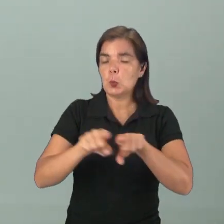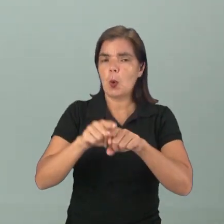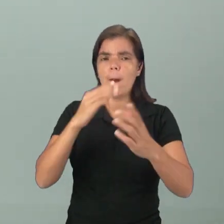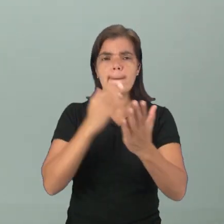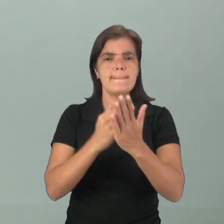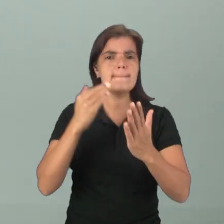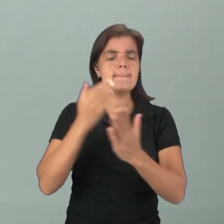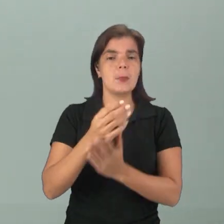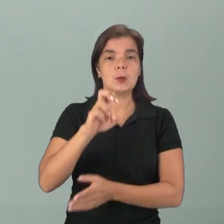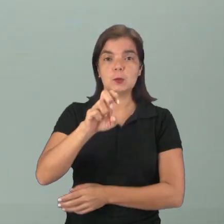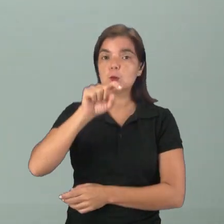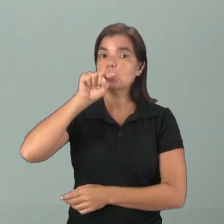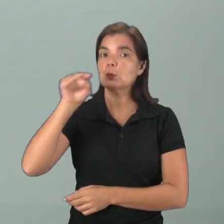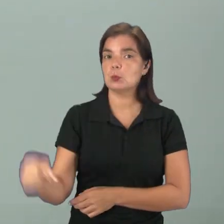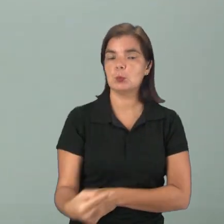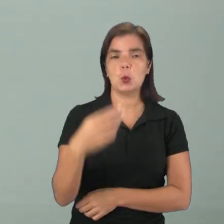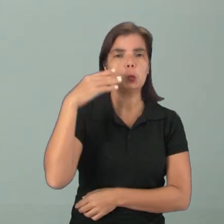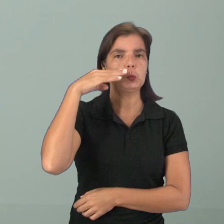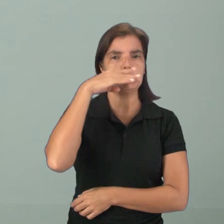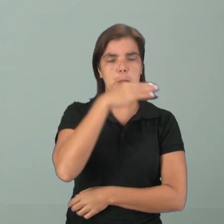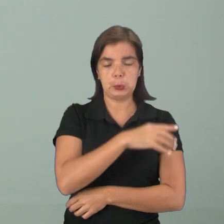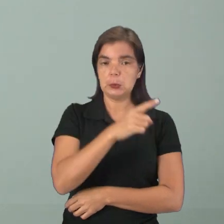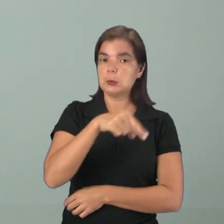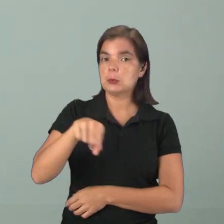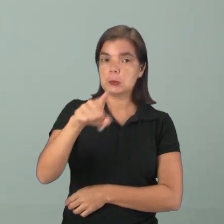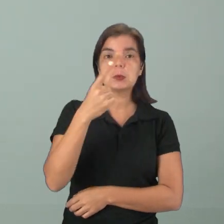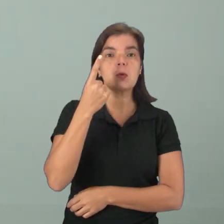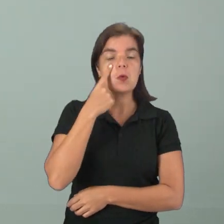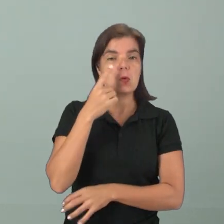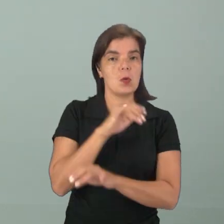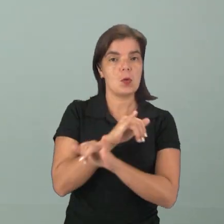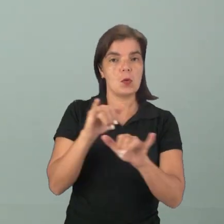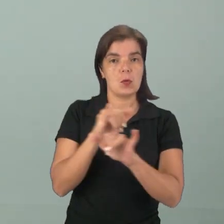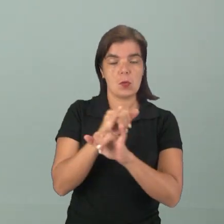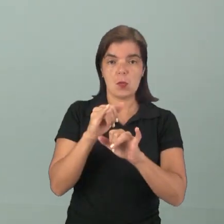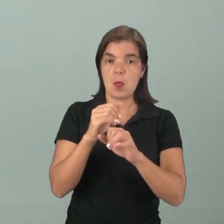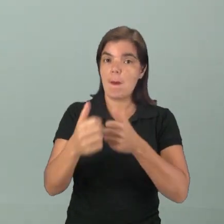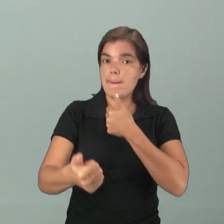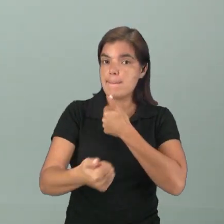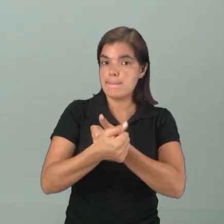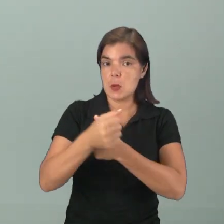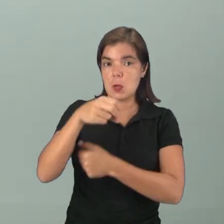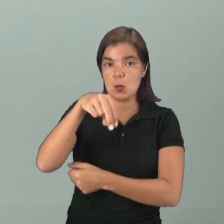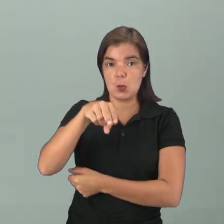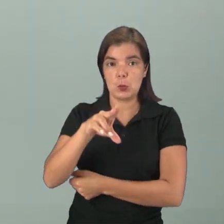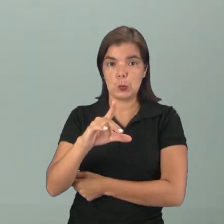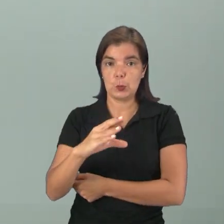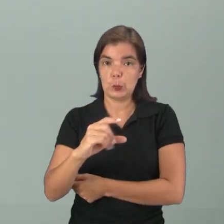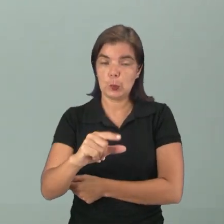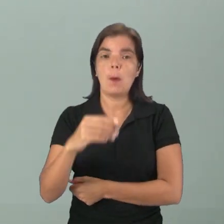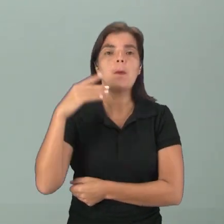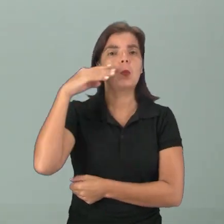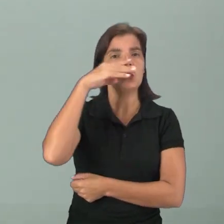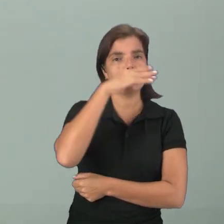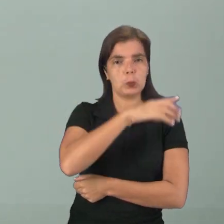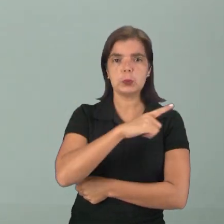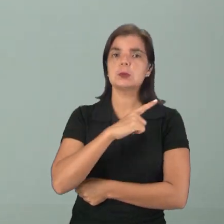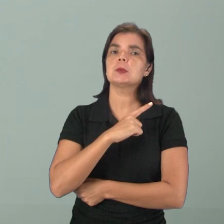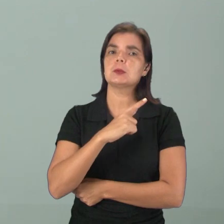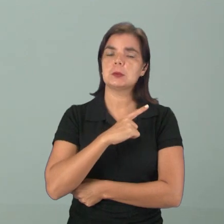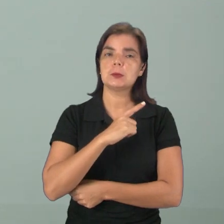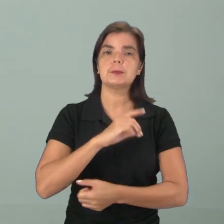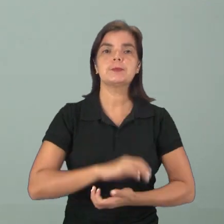chegando até a 5.000 graus. Então como vocês viram aí de informação, quanto mais perto do núcleo, mais quente pode ser,